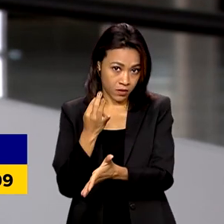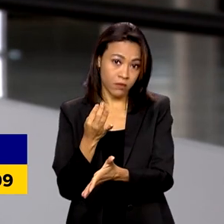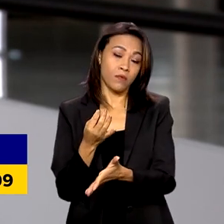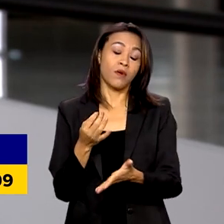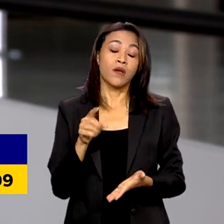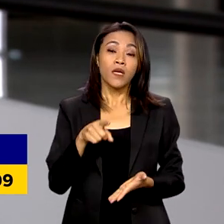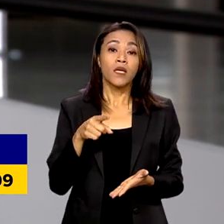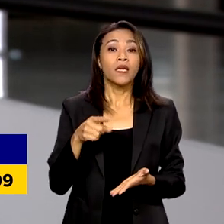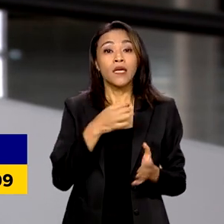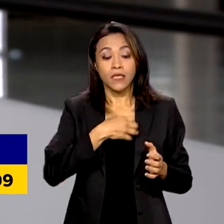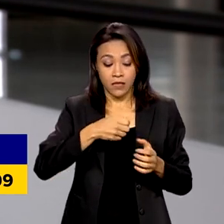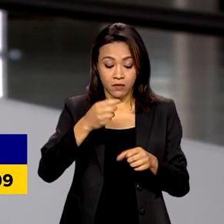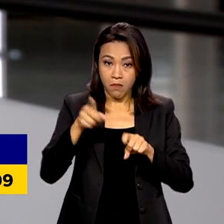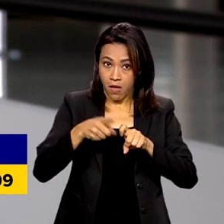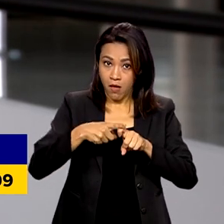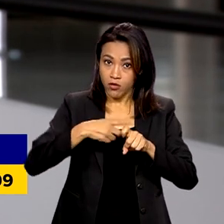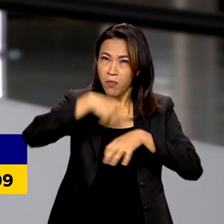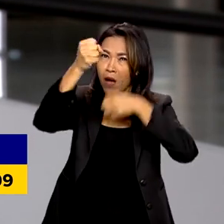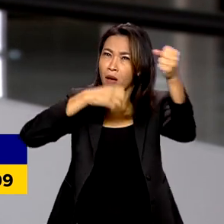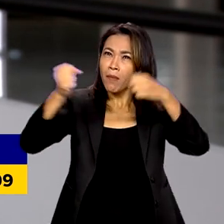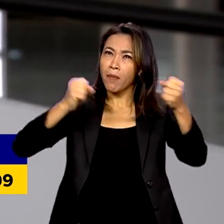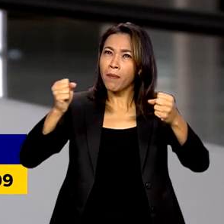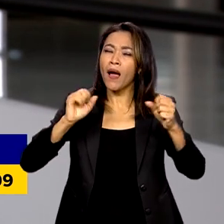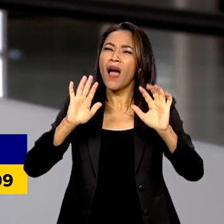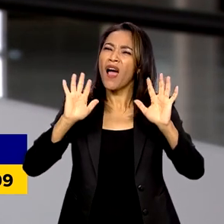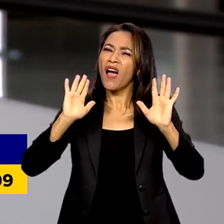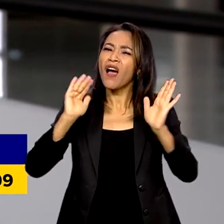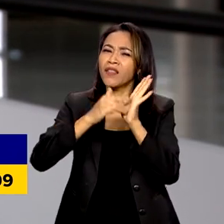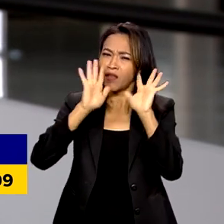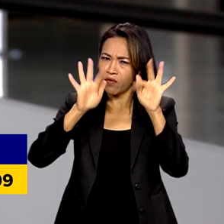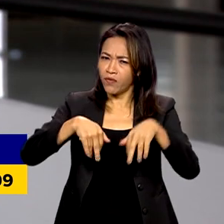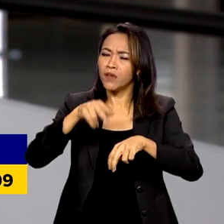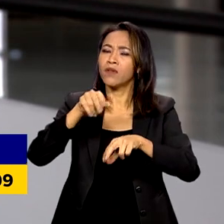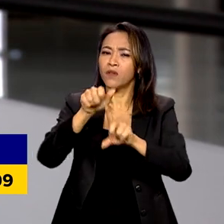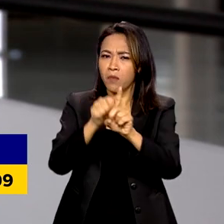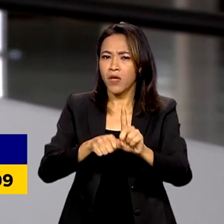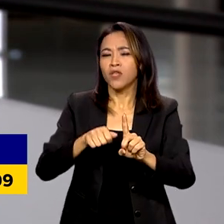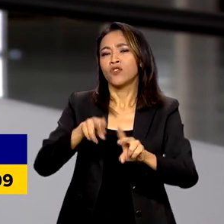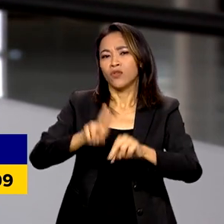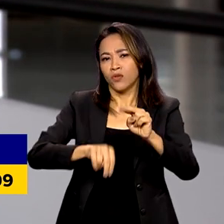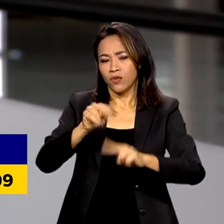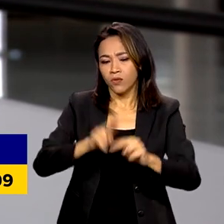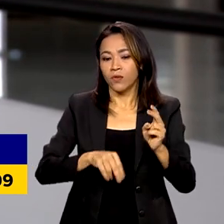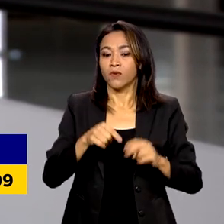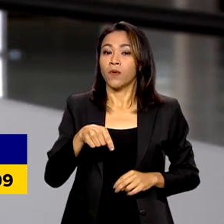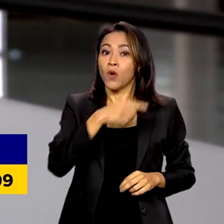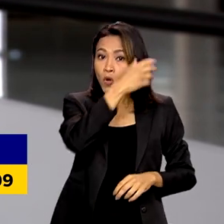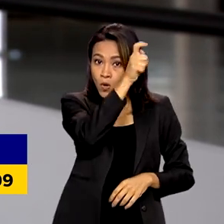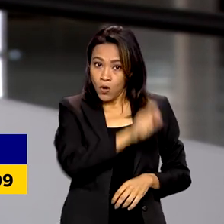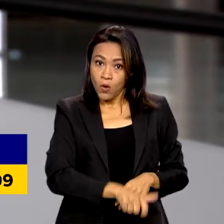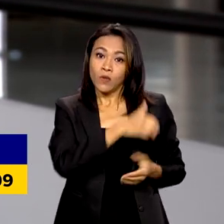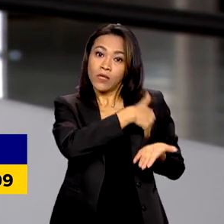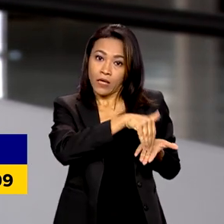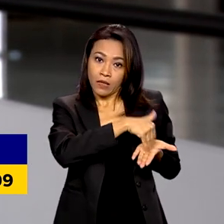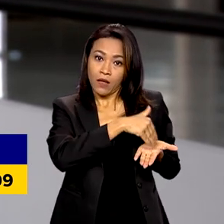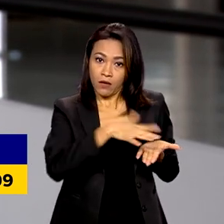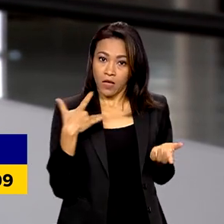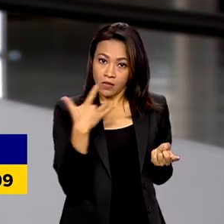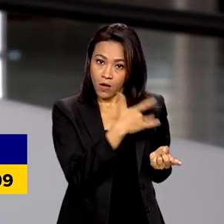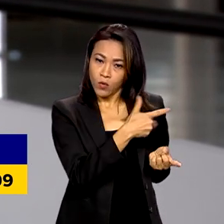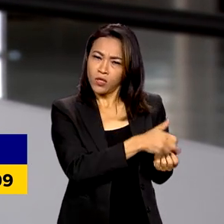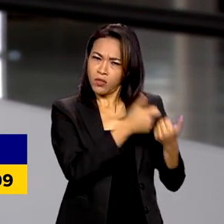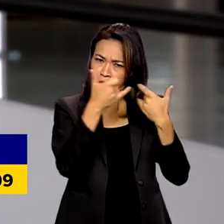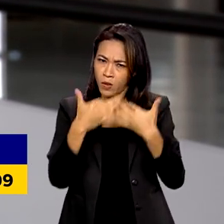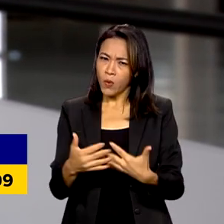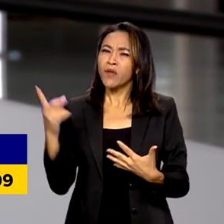trabalhar até o final do mês de junho. O secretário de Atenção Primária, Saúde, Inésio Fernandes, comentou sobre as dificuldades